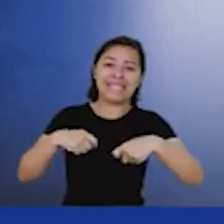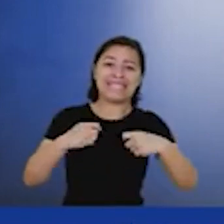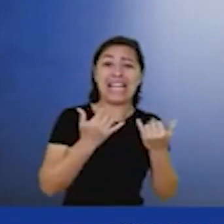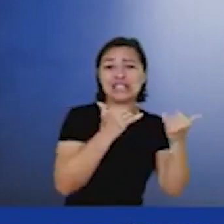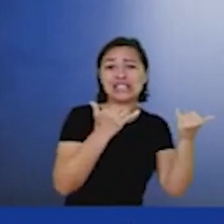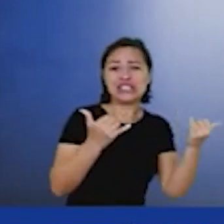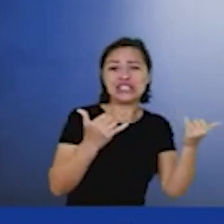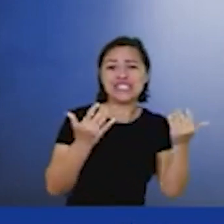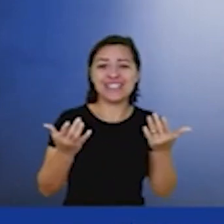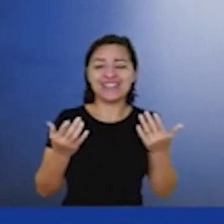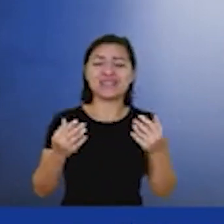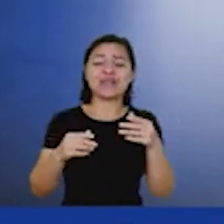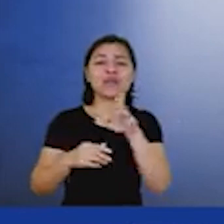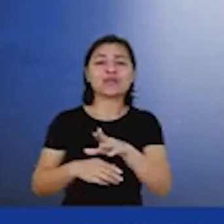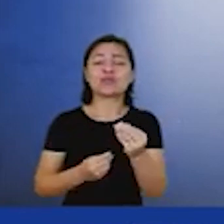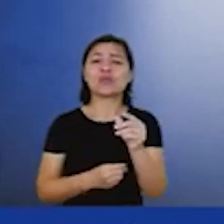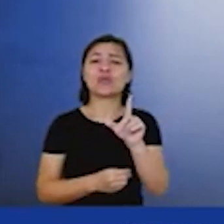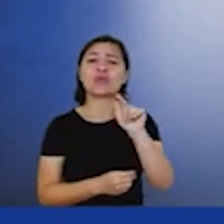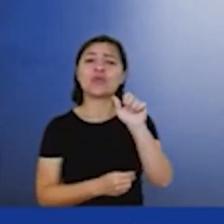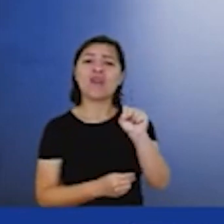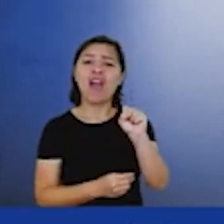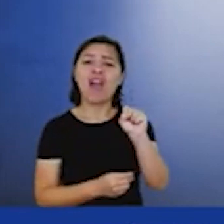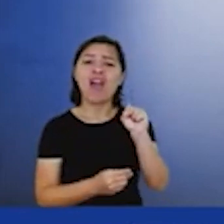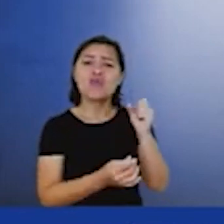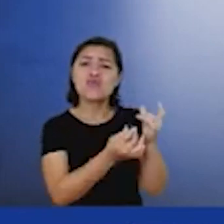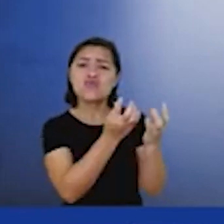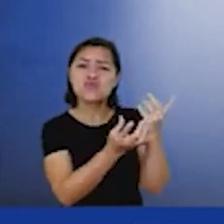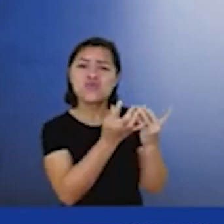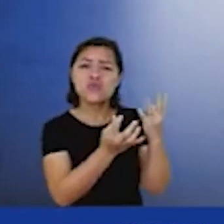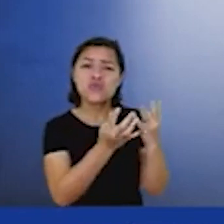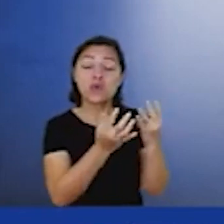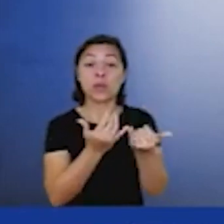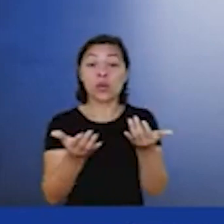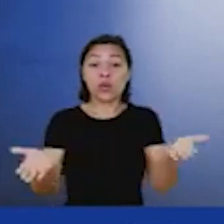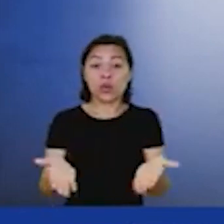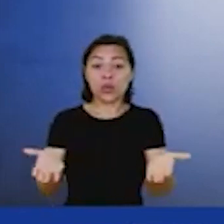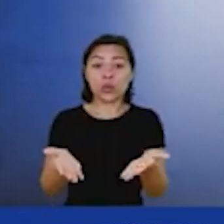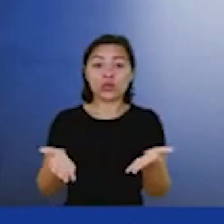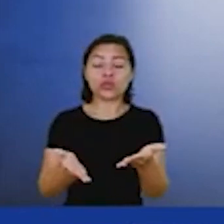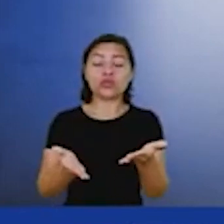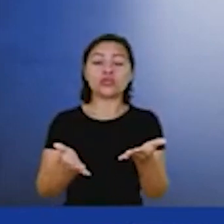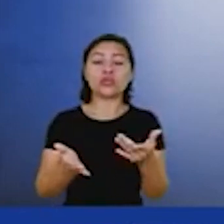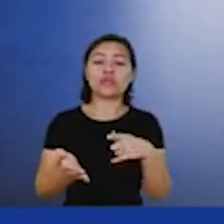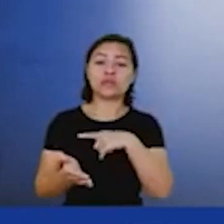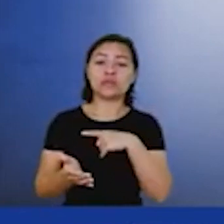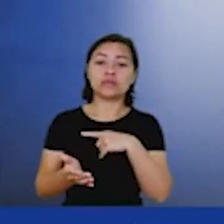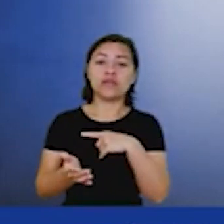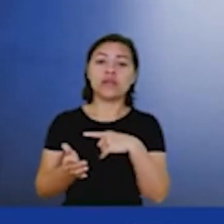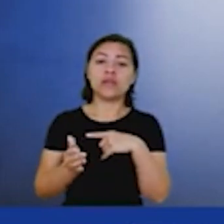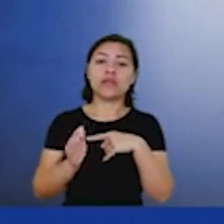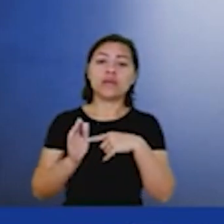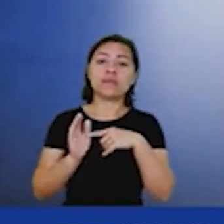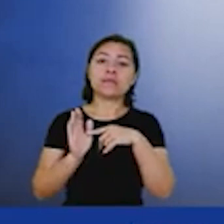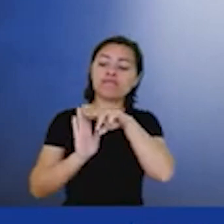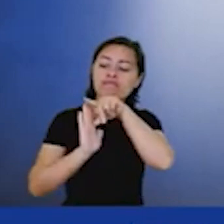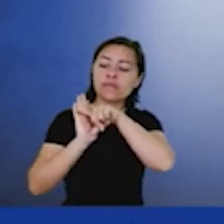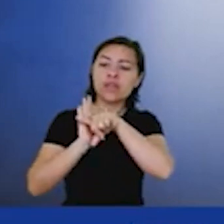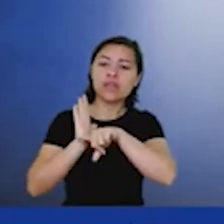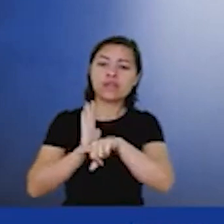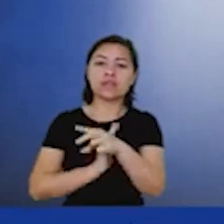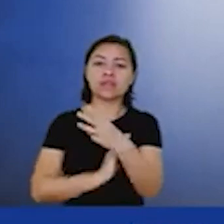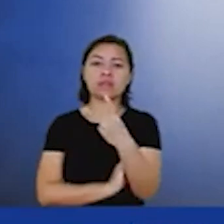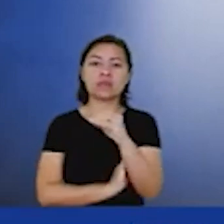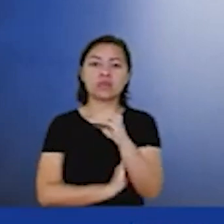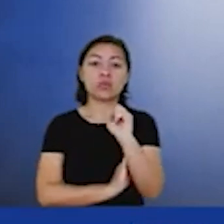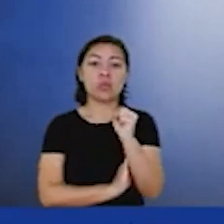gás é queimado. Hoje, houve a recente revisão da Conama 382 que